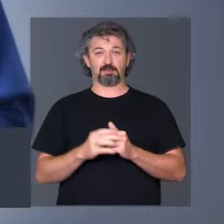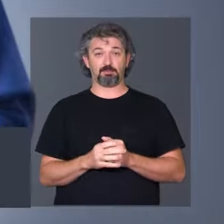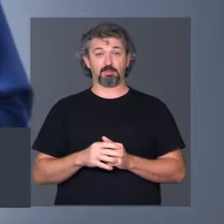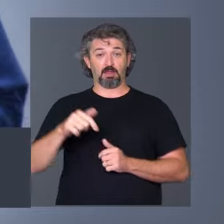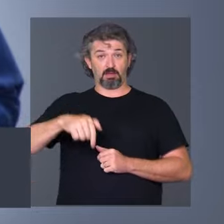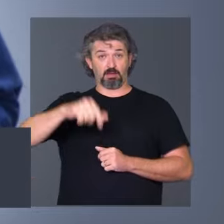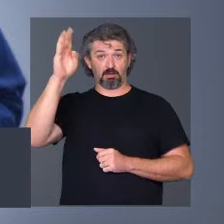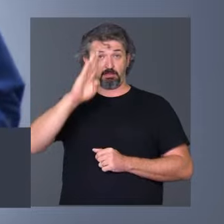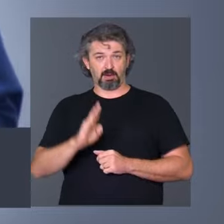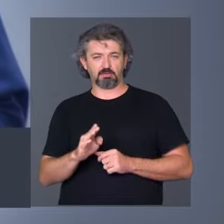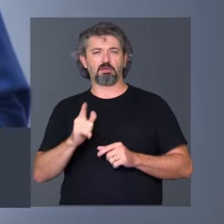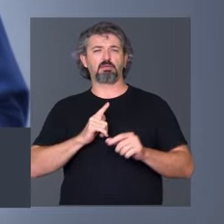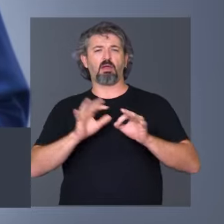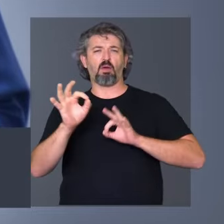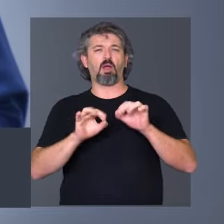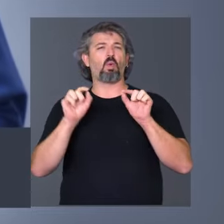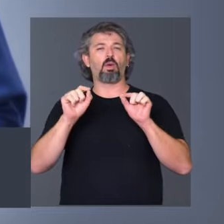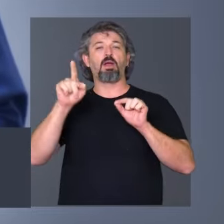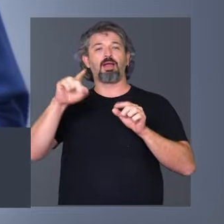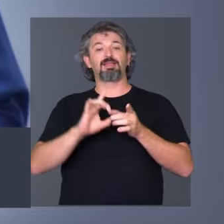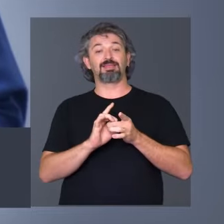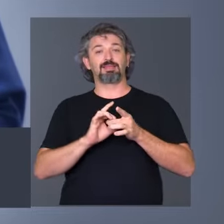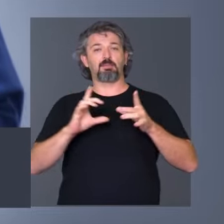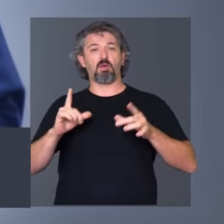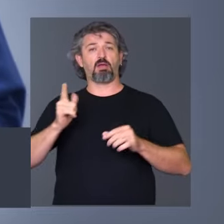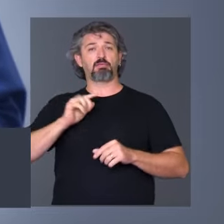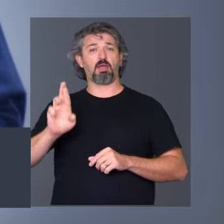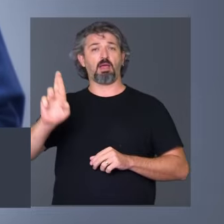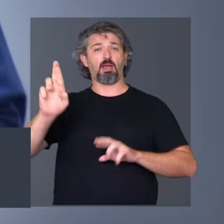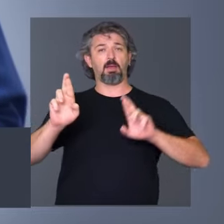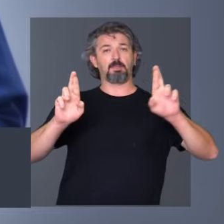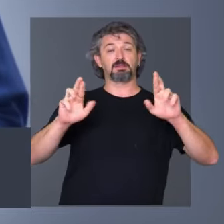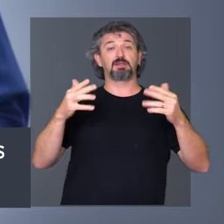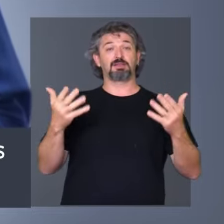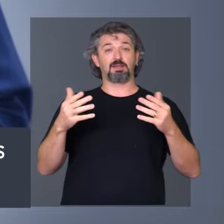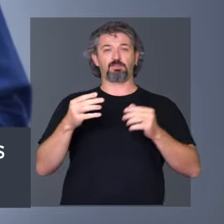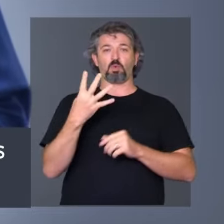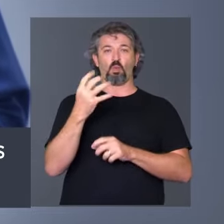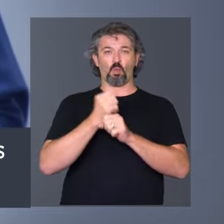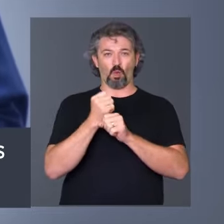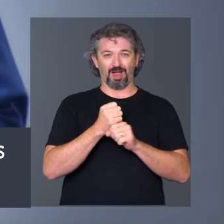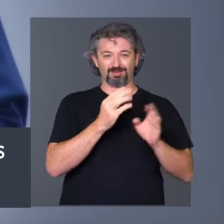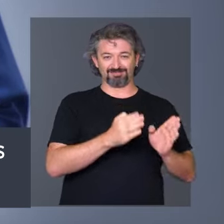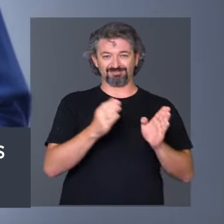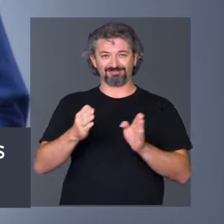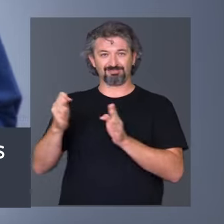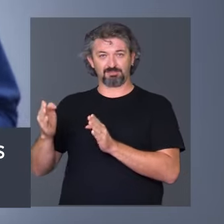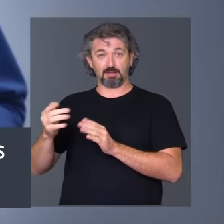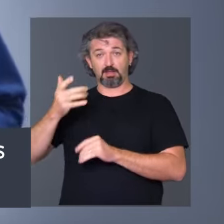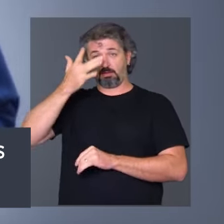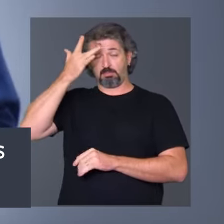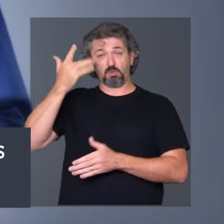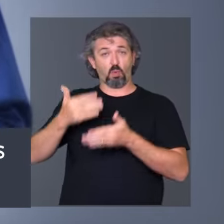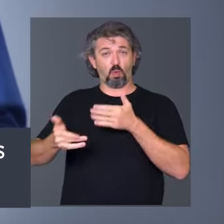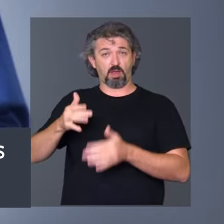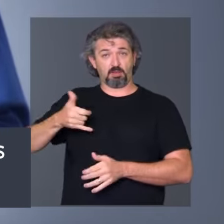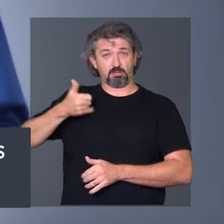1960. Nossa República está organizada como uma democracia representativa. De quatro em quatro anos, a